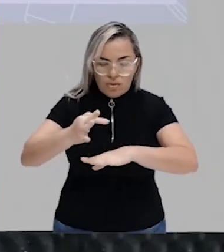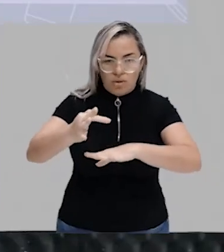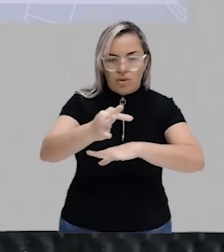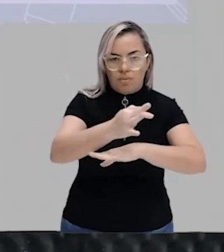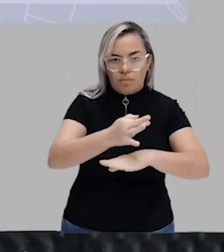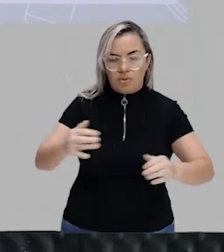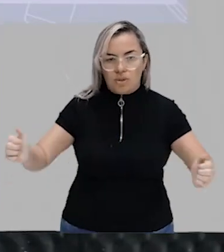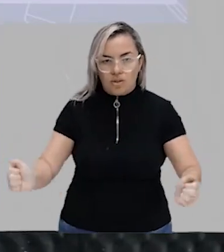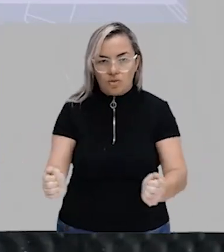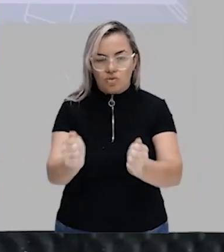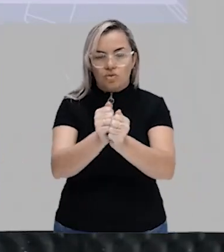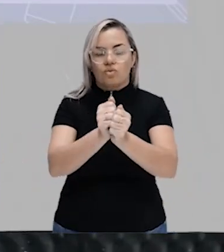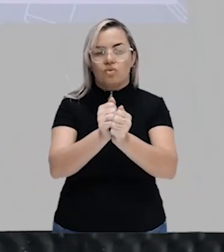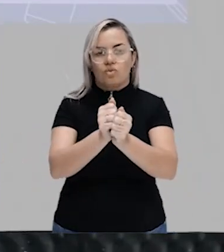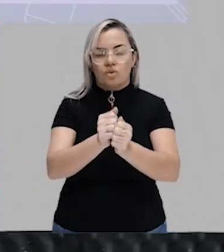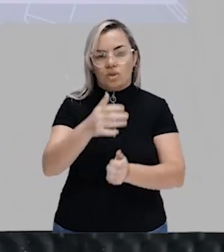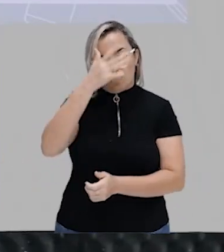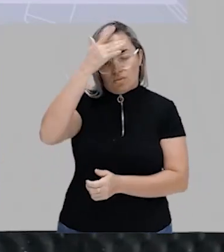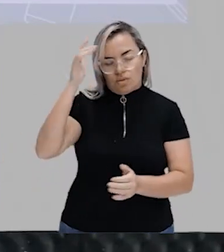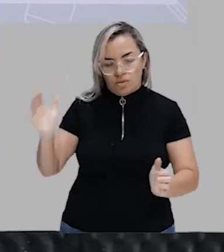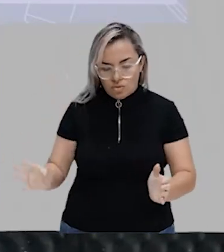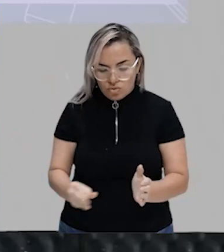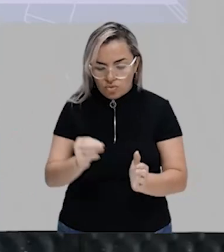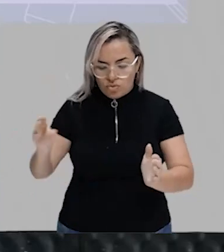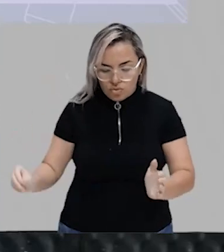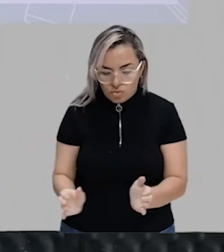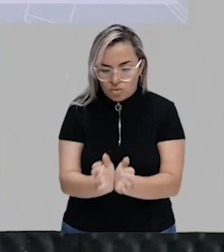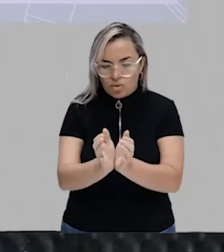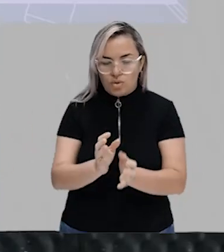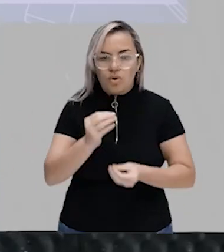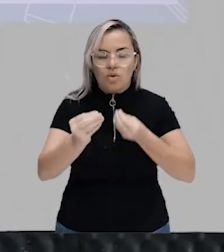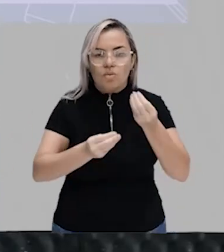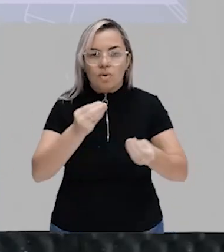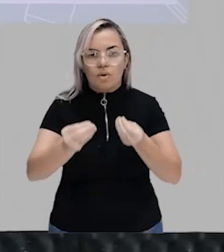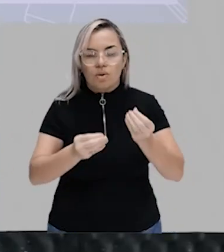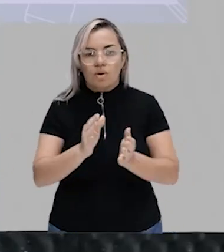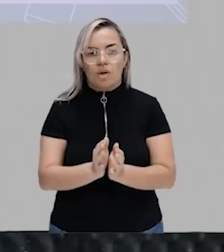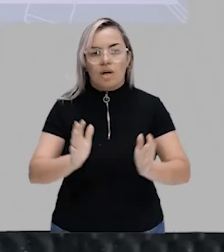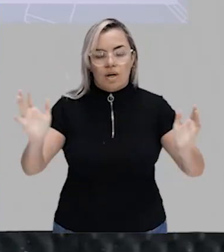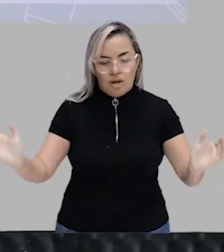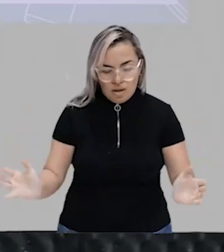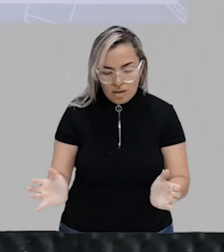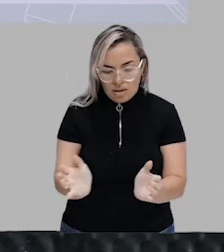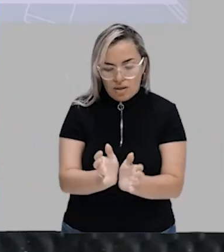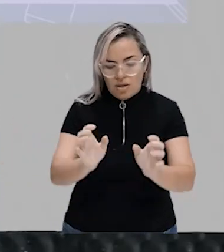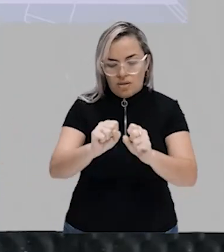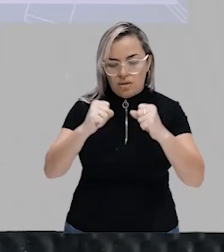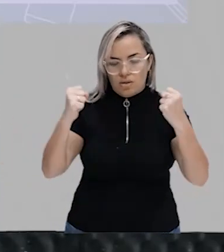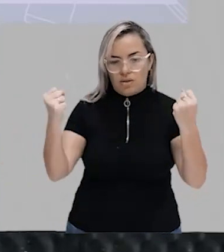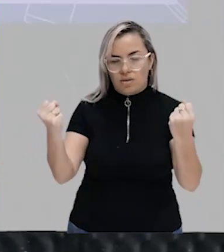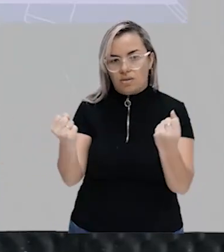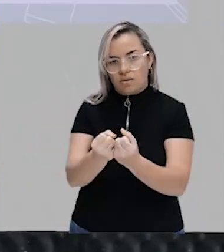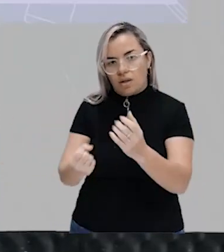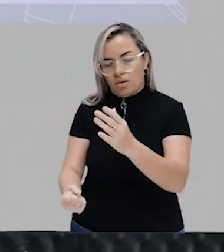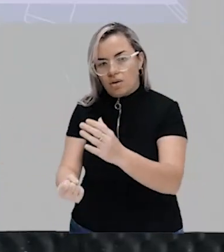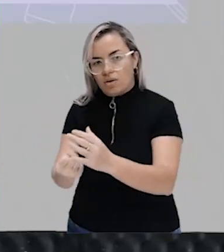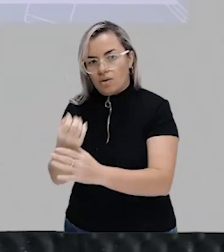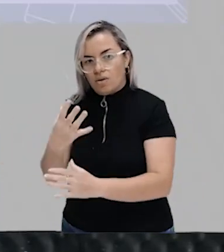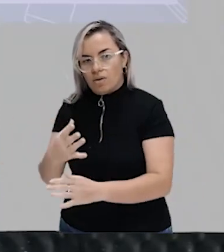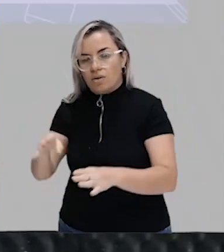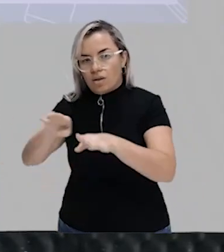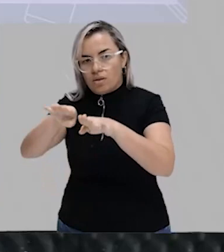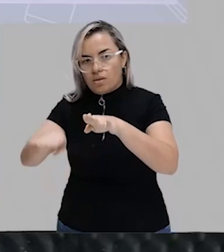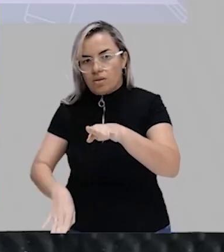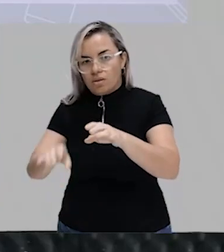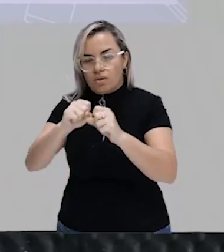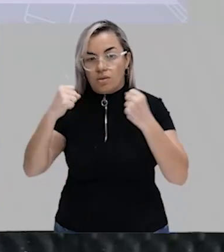Vou melhorar para você a explicação. A classe social é fruto da desigualdade, mas quando a gente